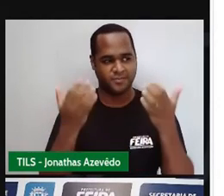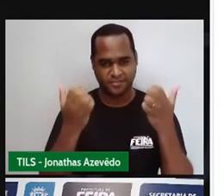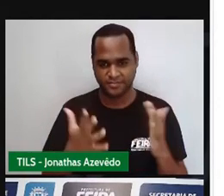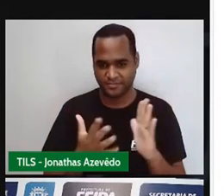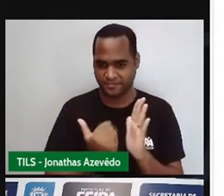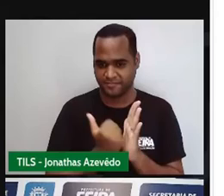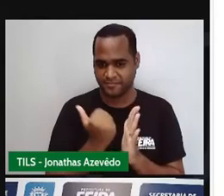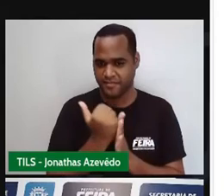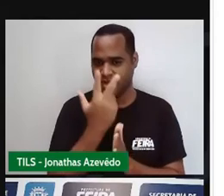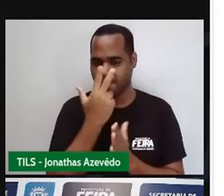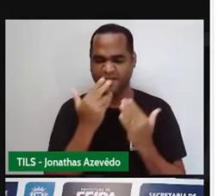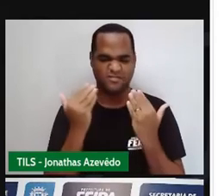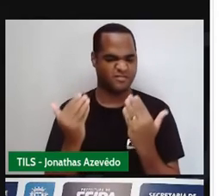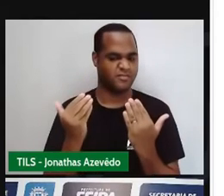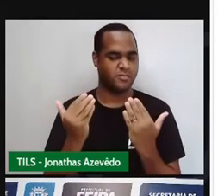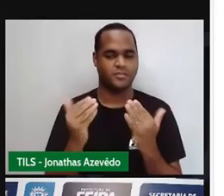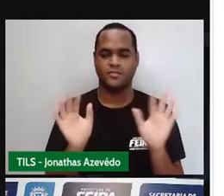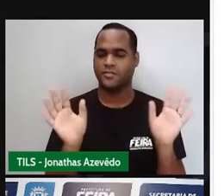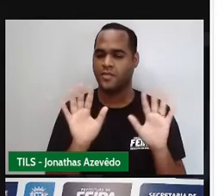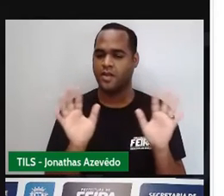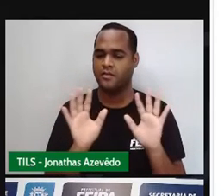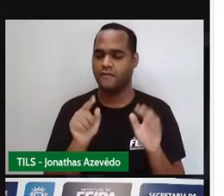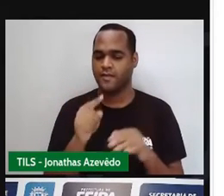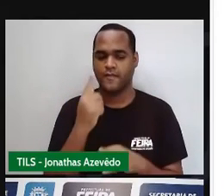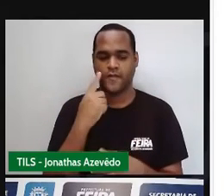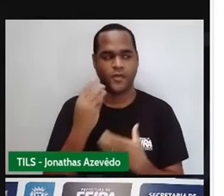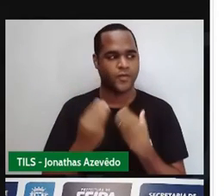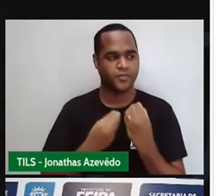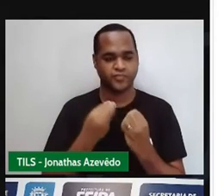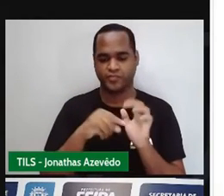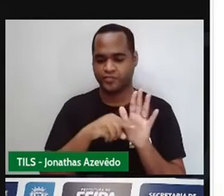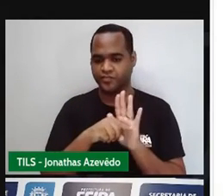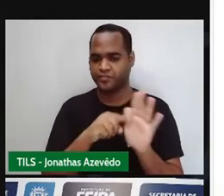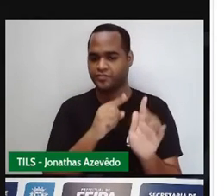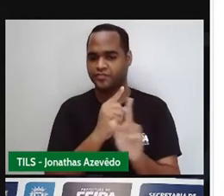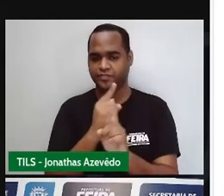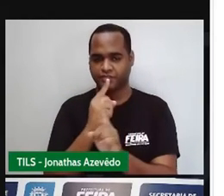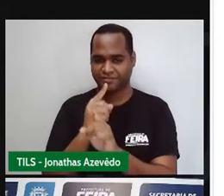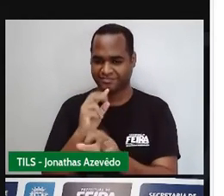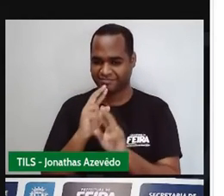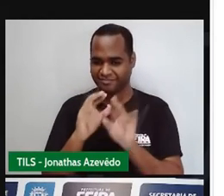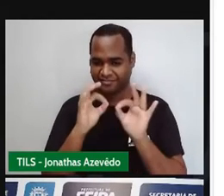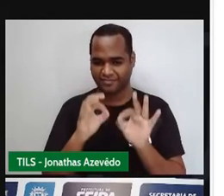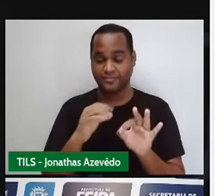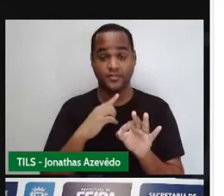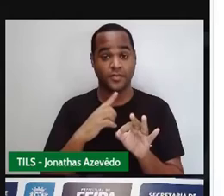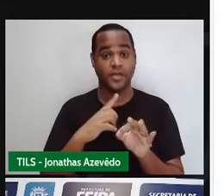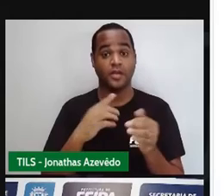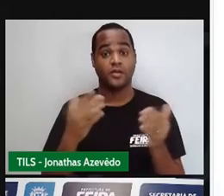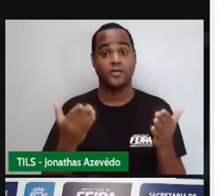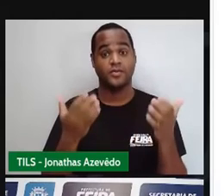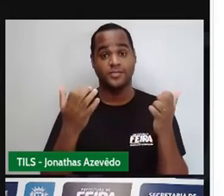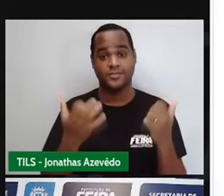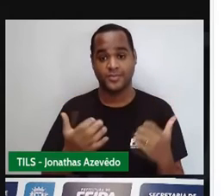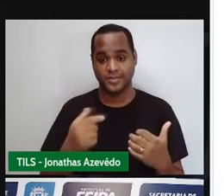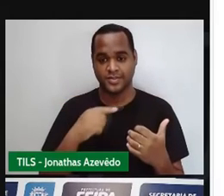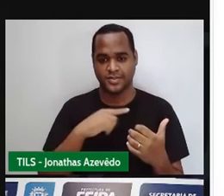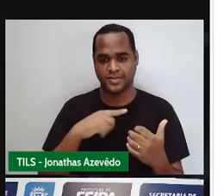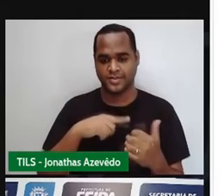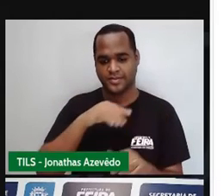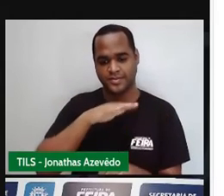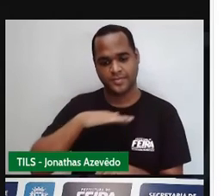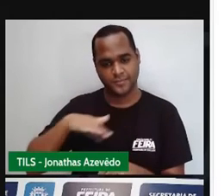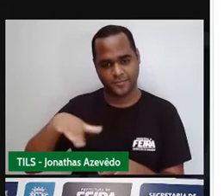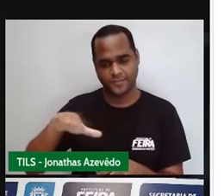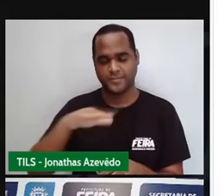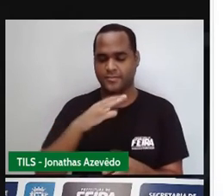você acertou então vem comigo só conferir esse resultado a gente tem ali a medida da base